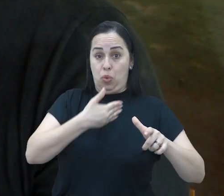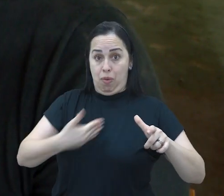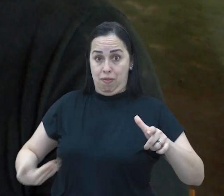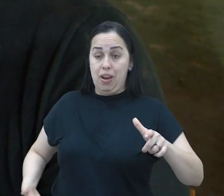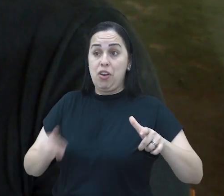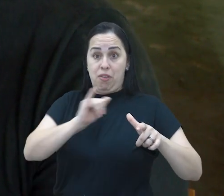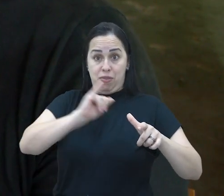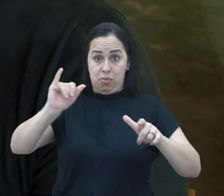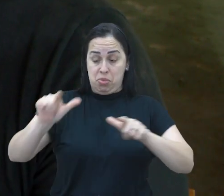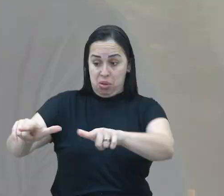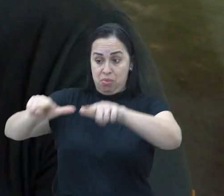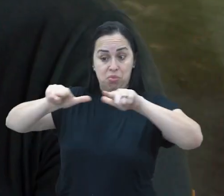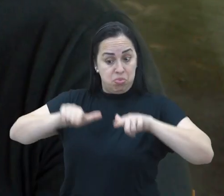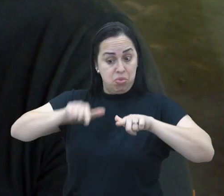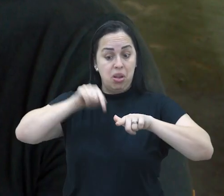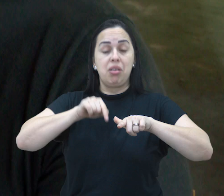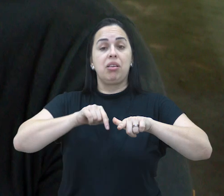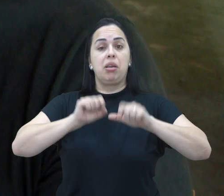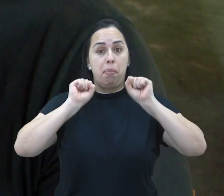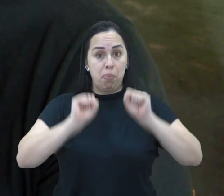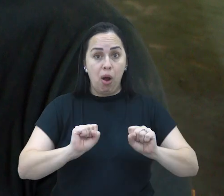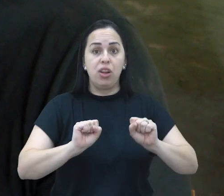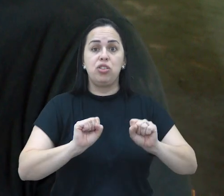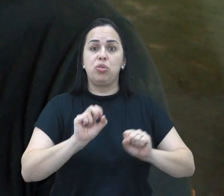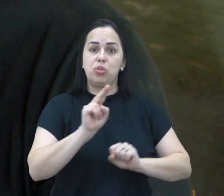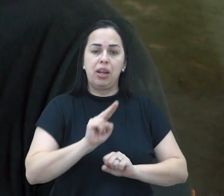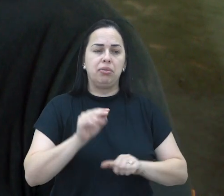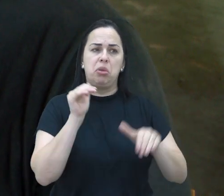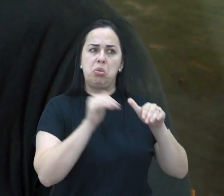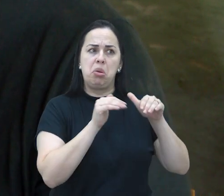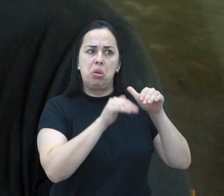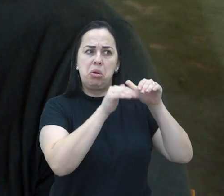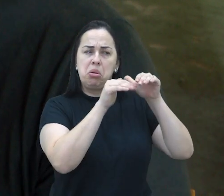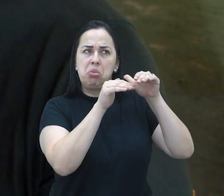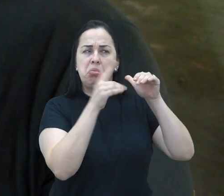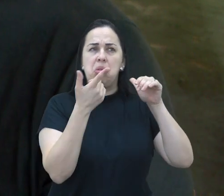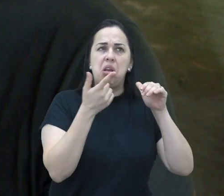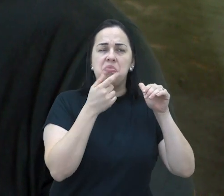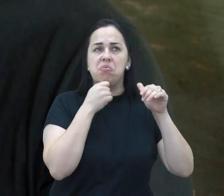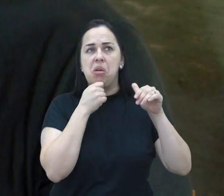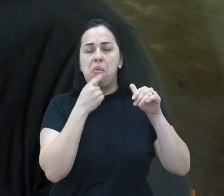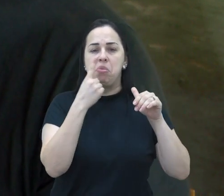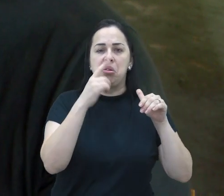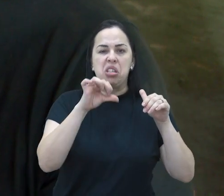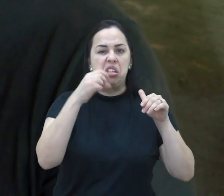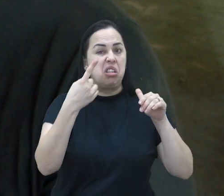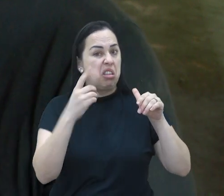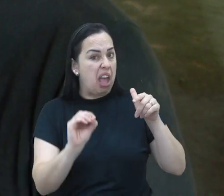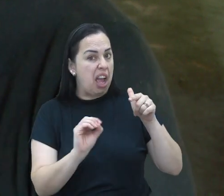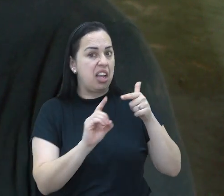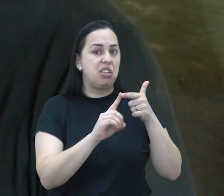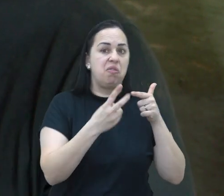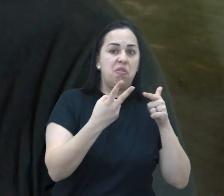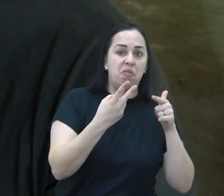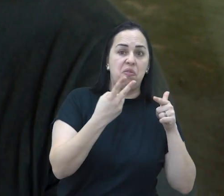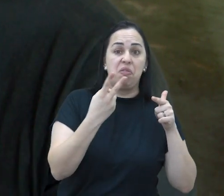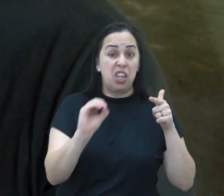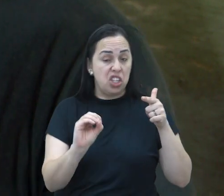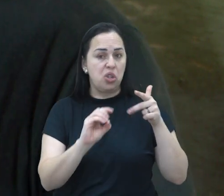autorizado pelo governo federal. Mas eu tenho um acervo, um acervo tem 1910, 1900,